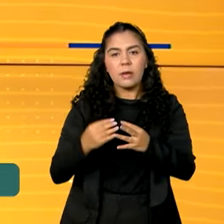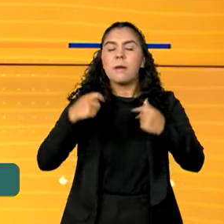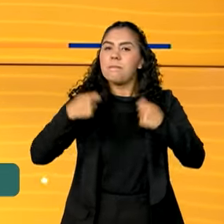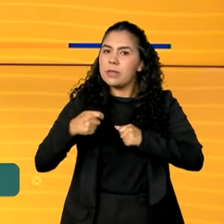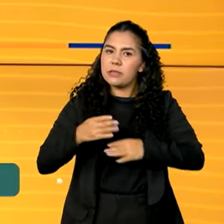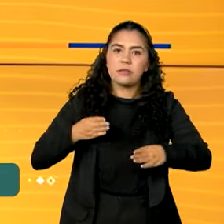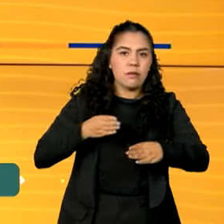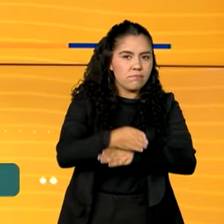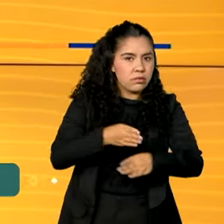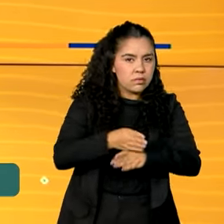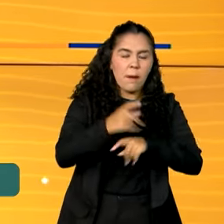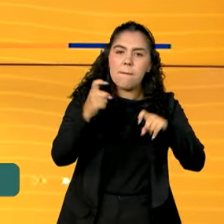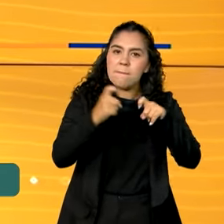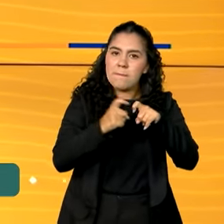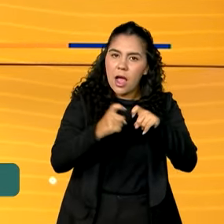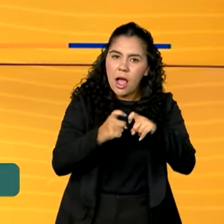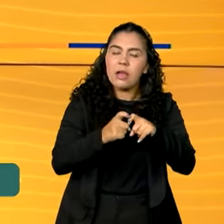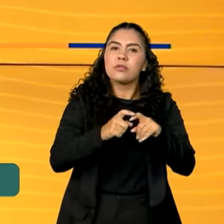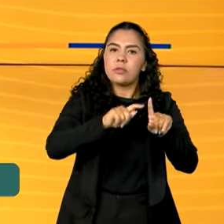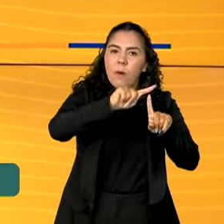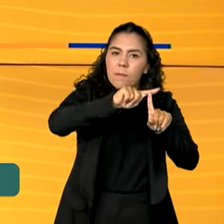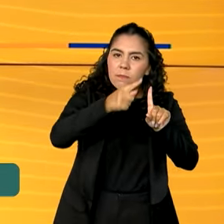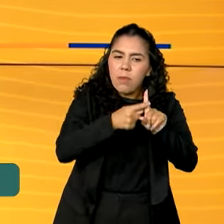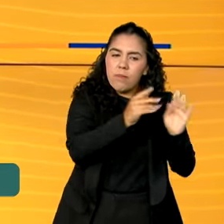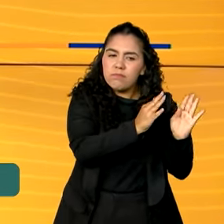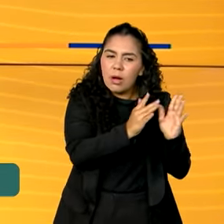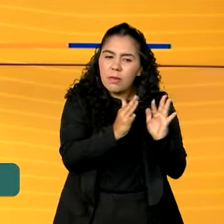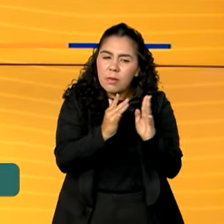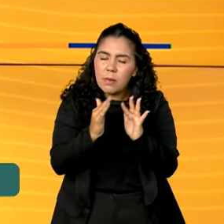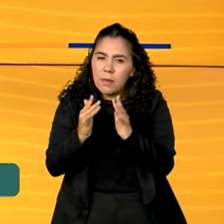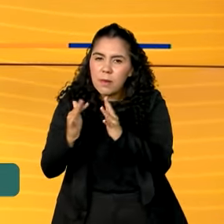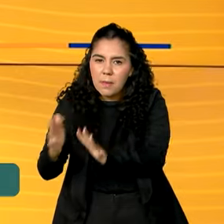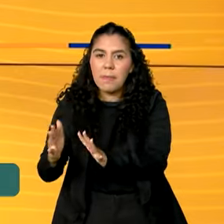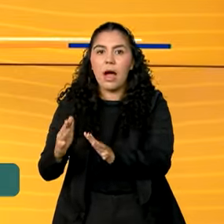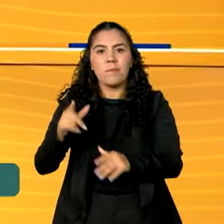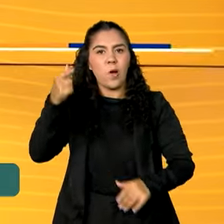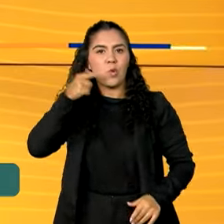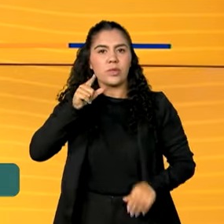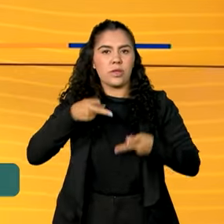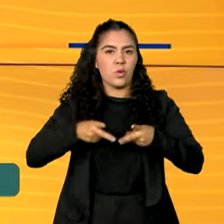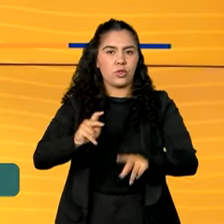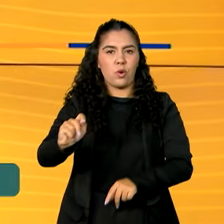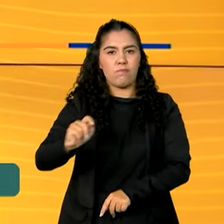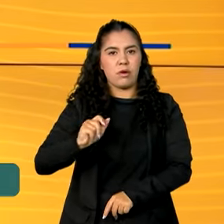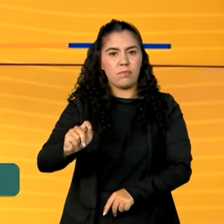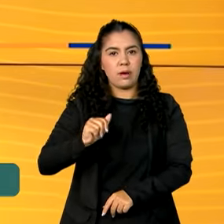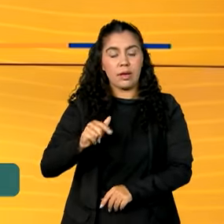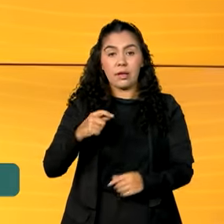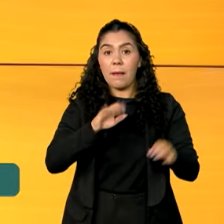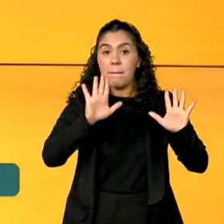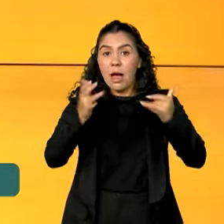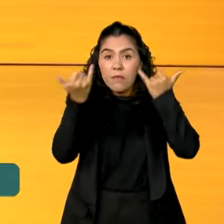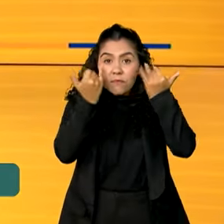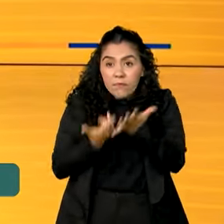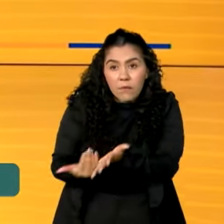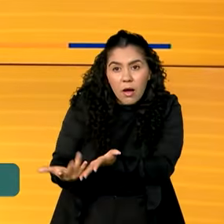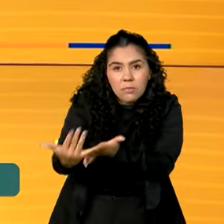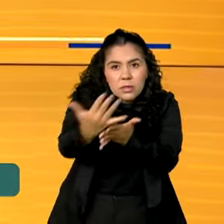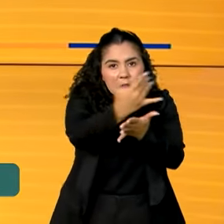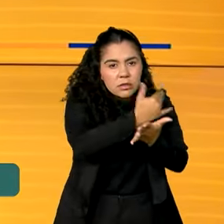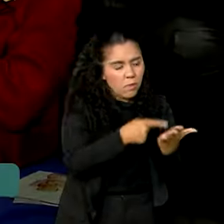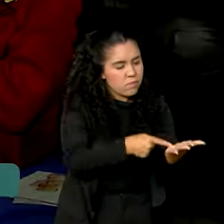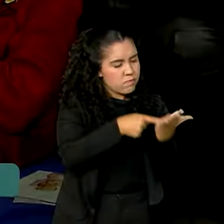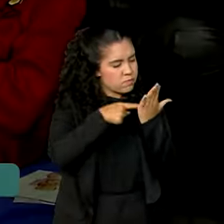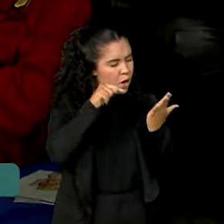de toda a gestação para continuar no programa. Dados mostram que quase 100% das beneficiárias fazem o pré-natal.